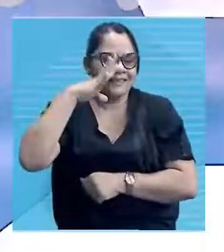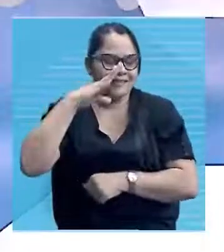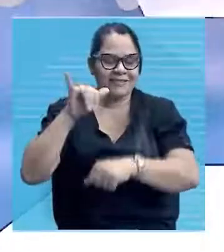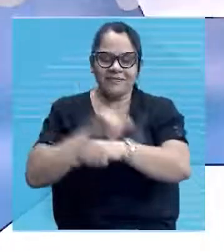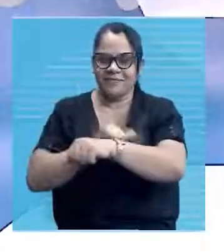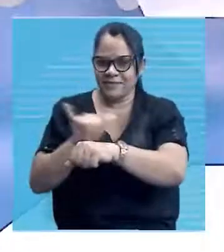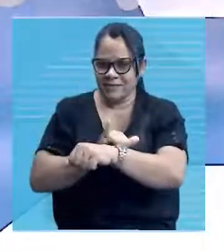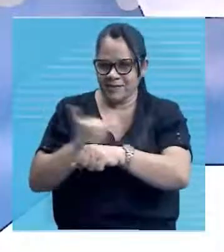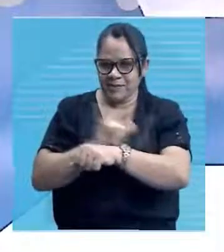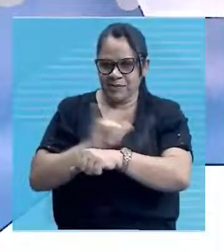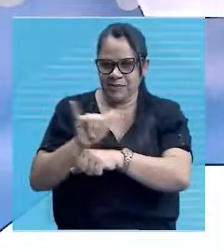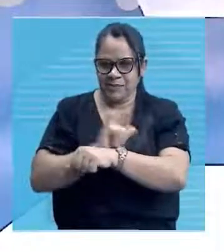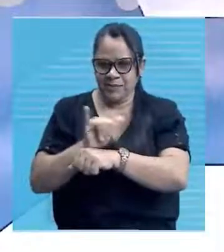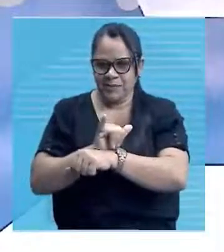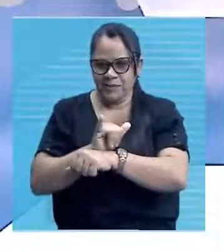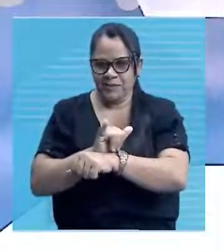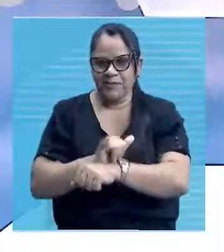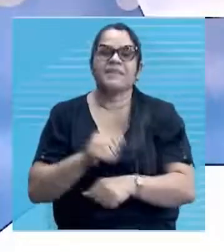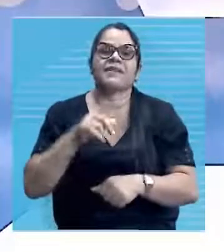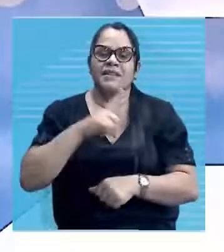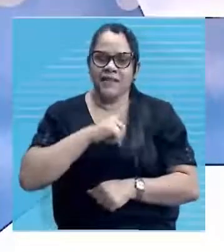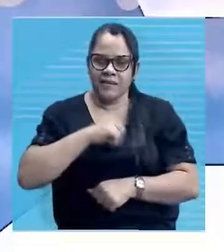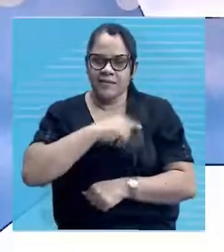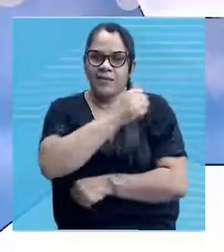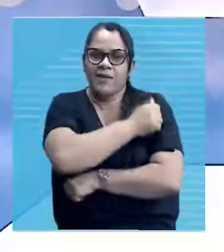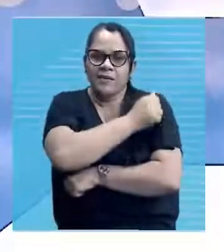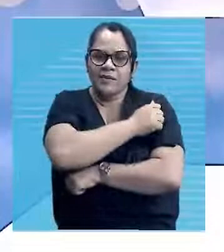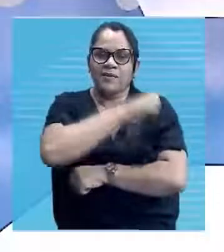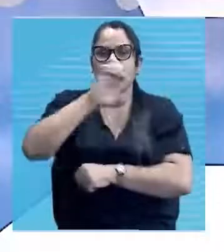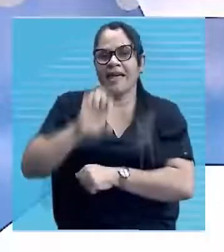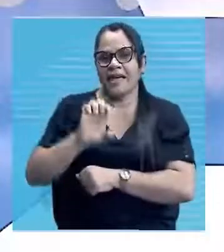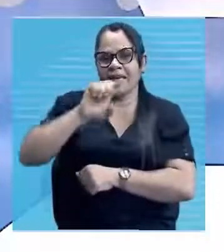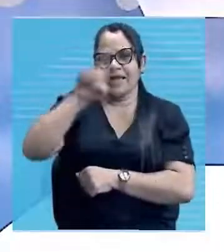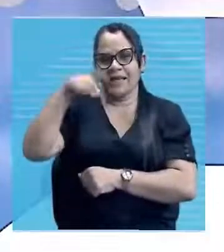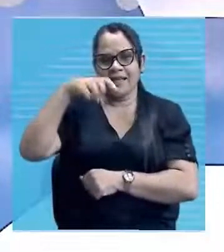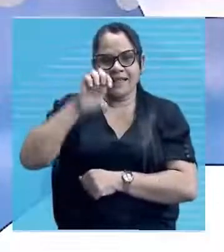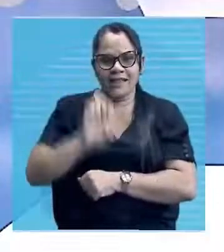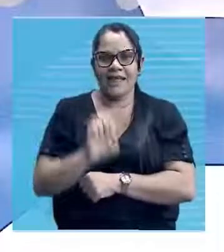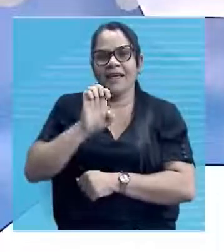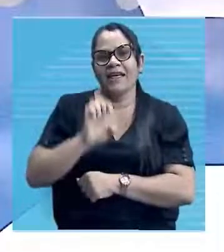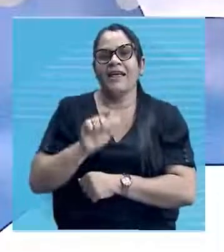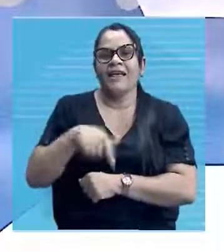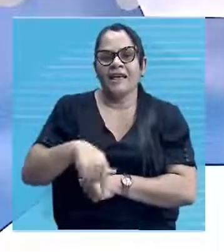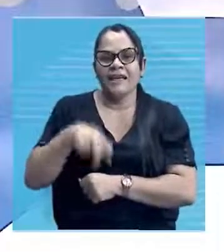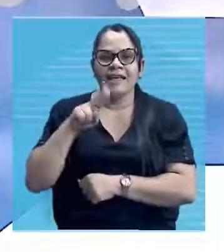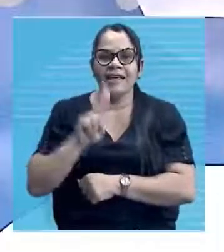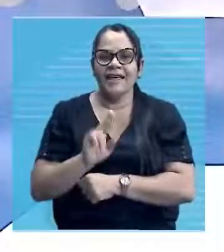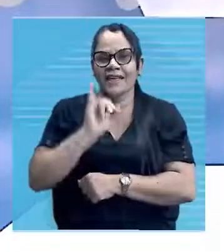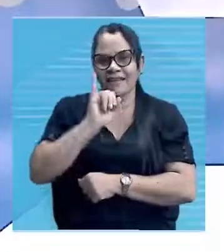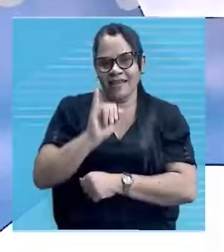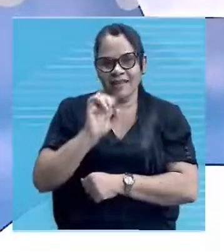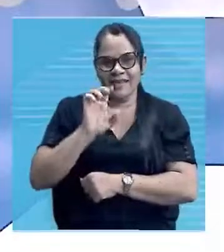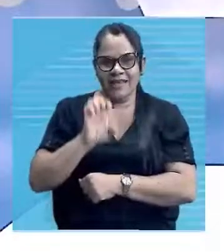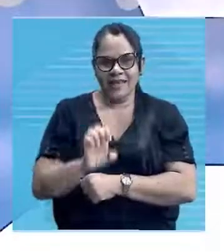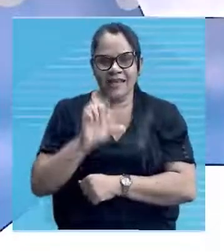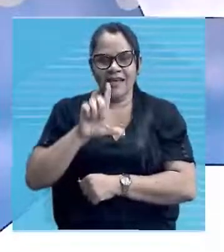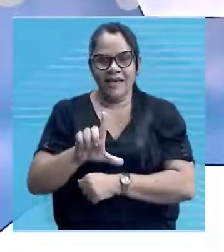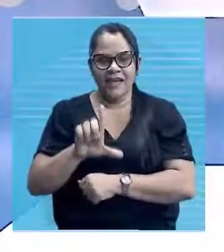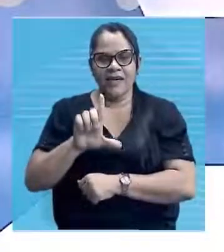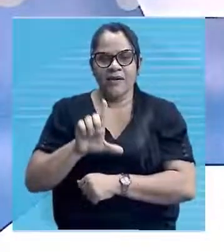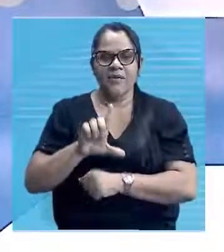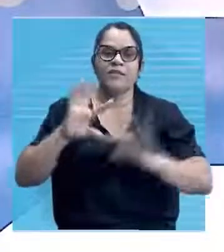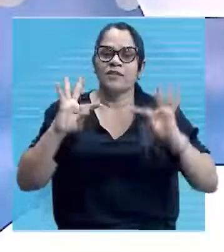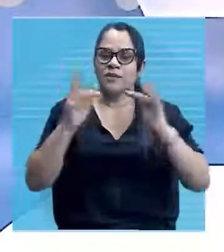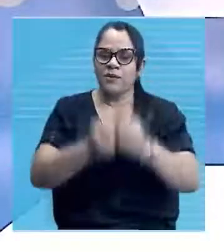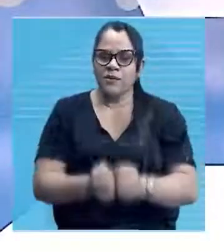Olha só, nós temos o Ezequiel, o Ezequiel Santana, nós temos a Kaline, nós temos a Jéssica Carvalho, todos